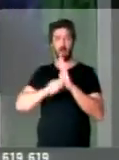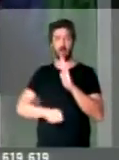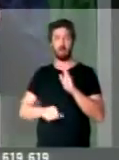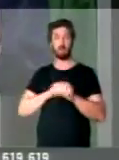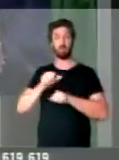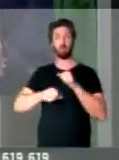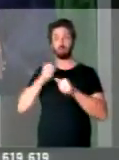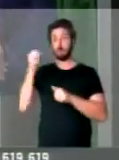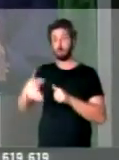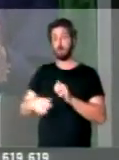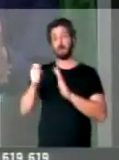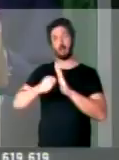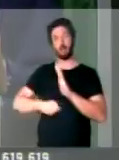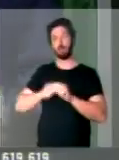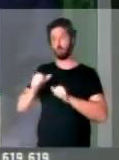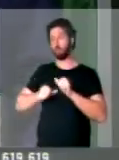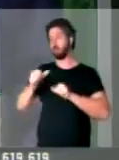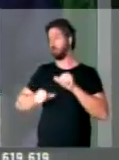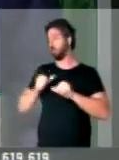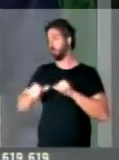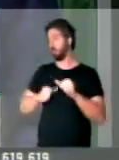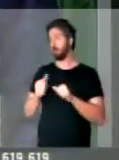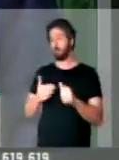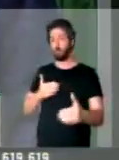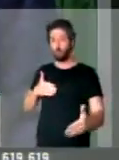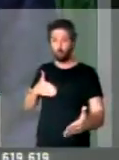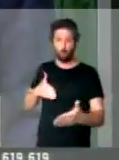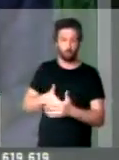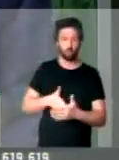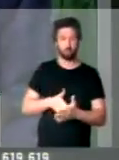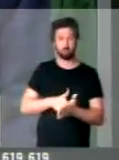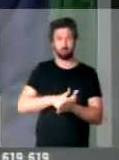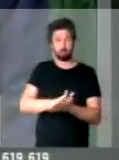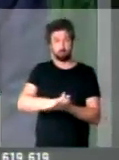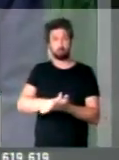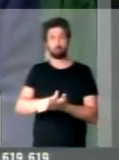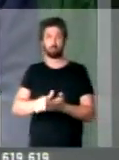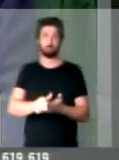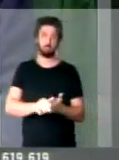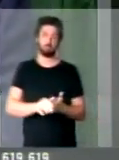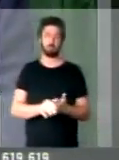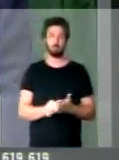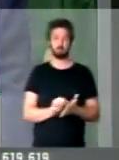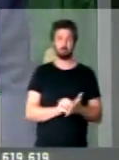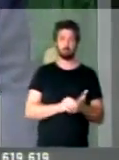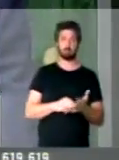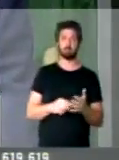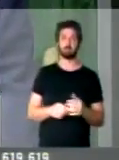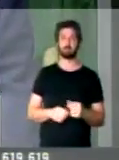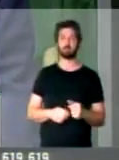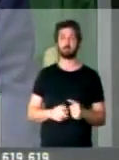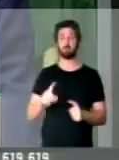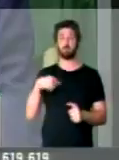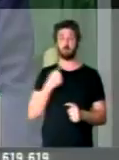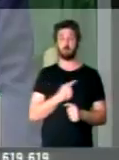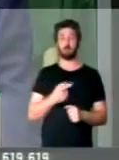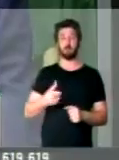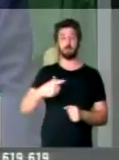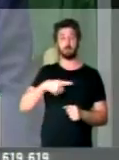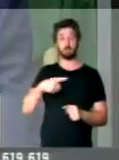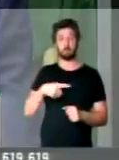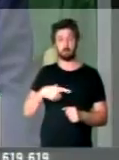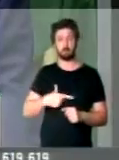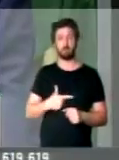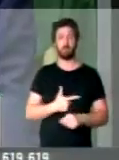madrugada. No último momento da publicação do Diário Oficial, é que nós estávamos